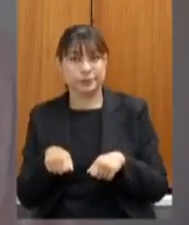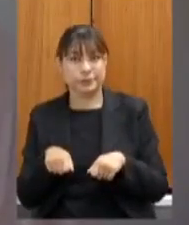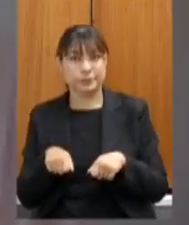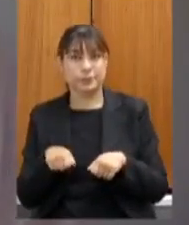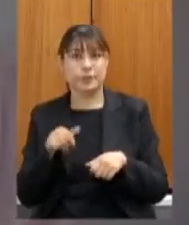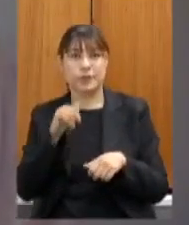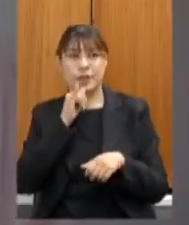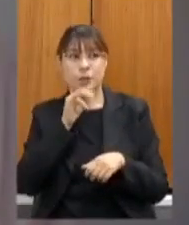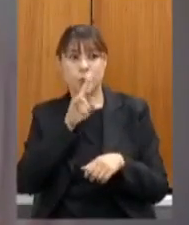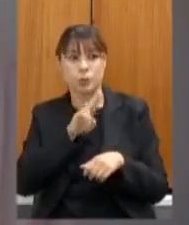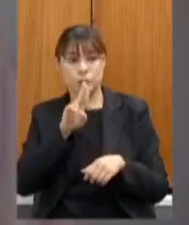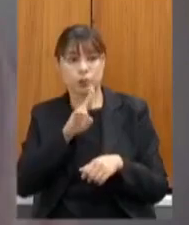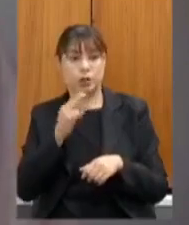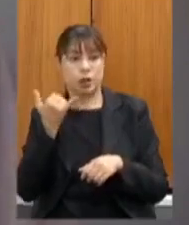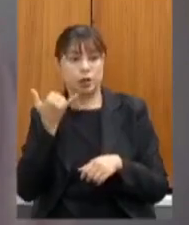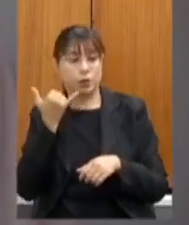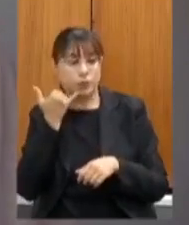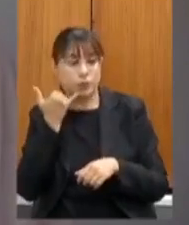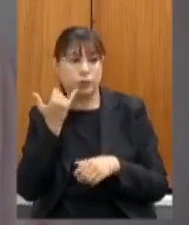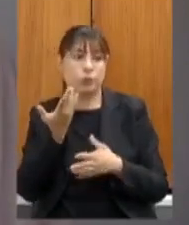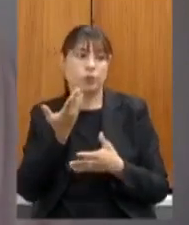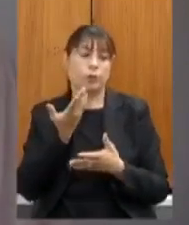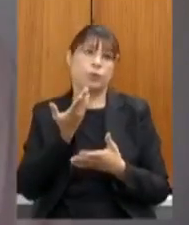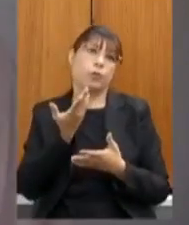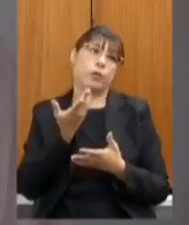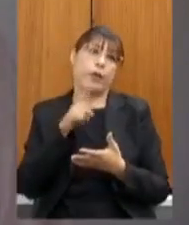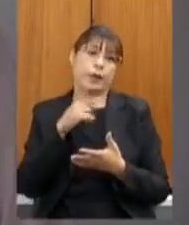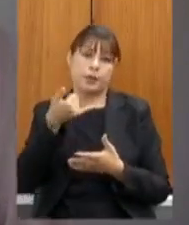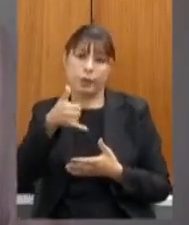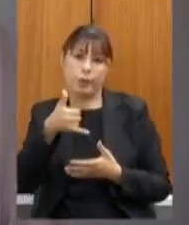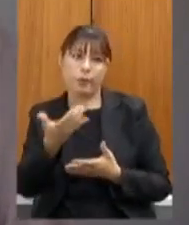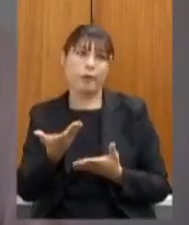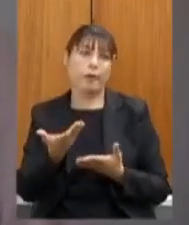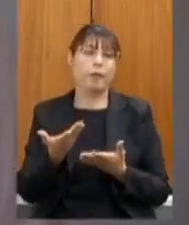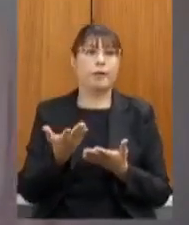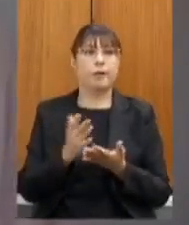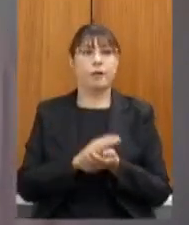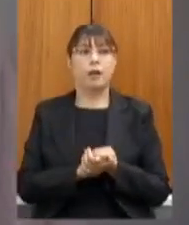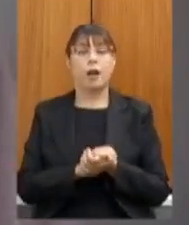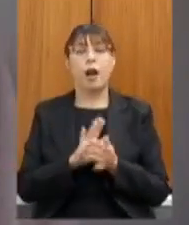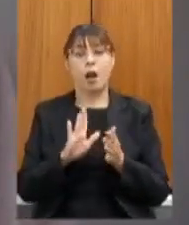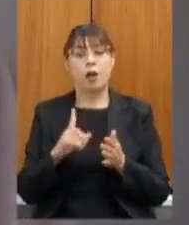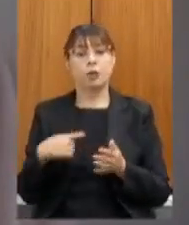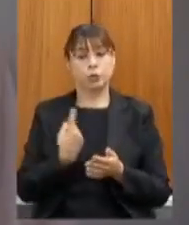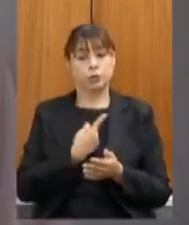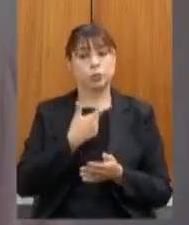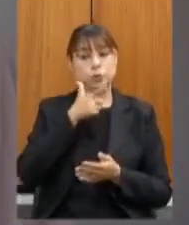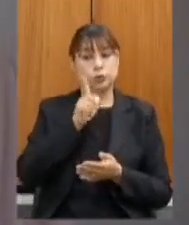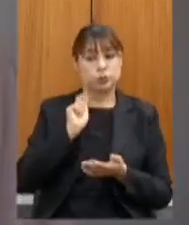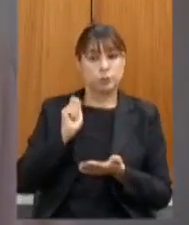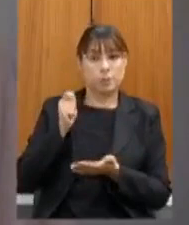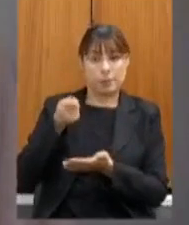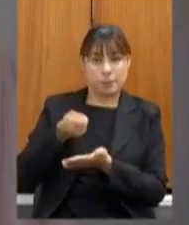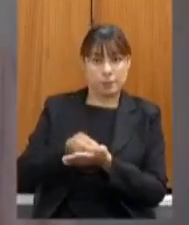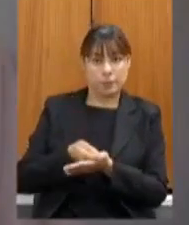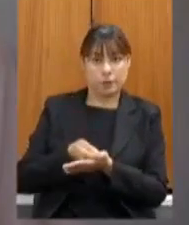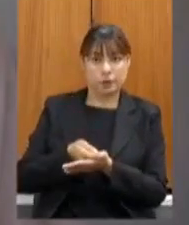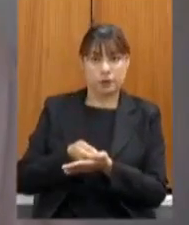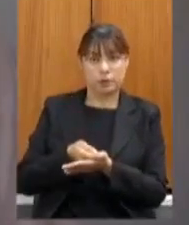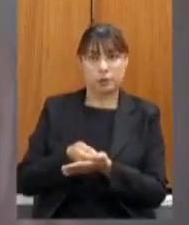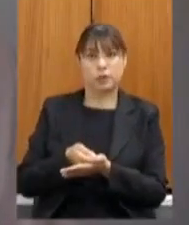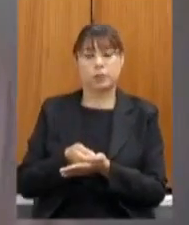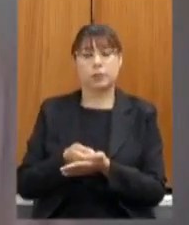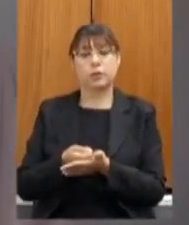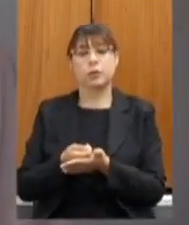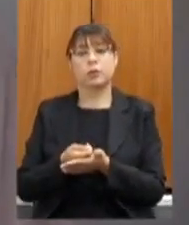telefonia móvel num aparelho celular nós conseguimos fazer o pagamento a restituição